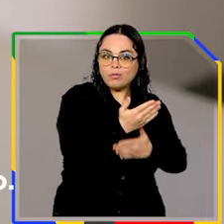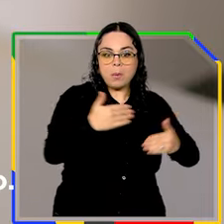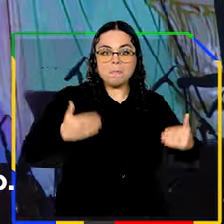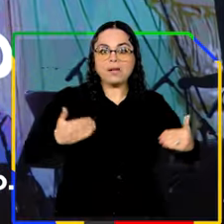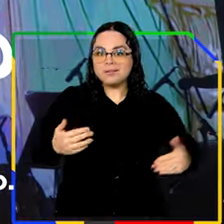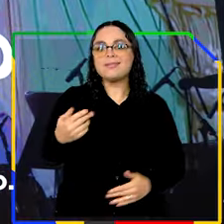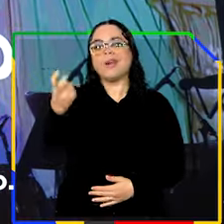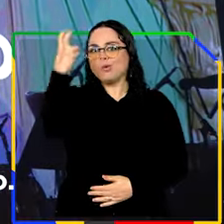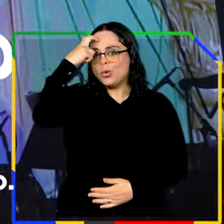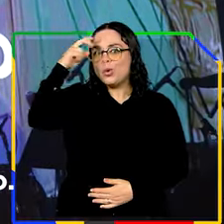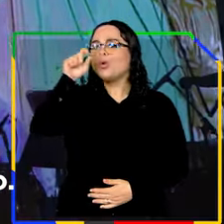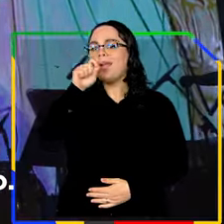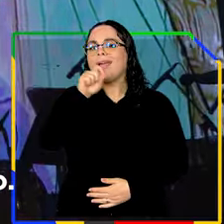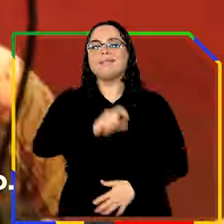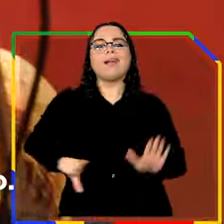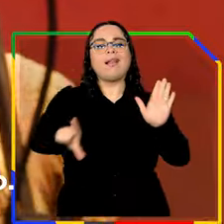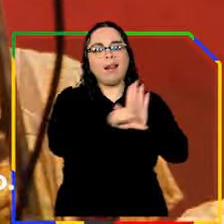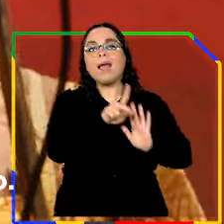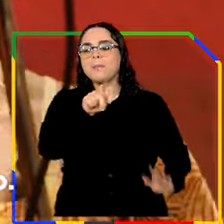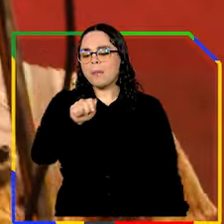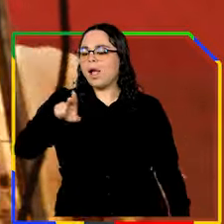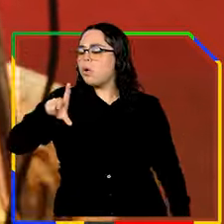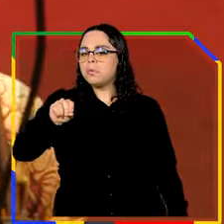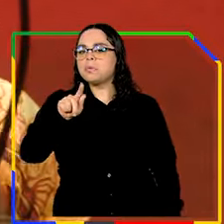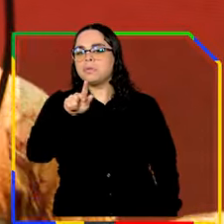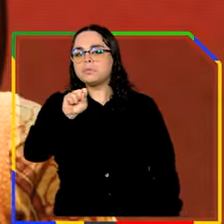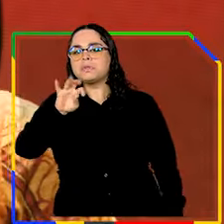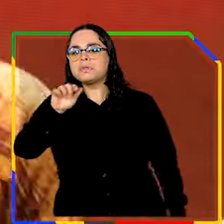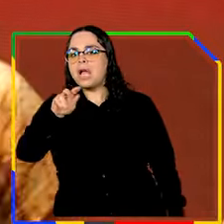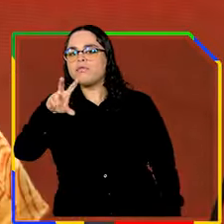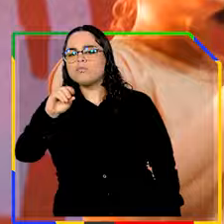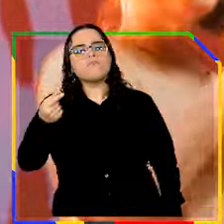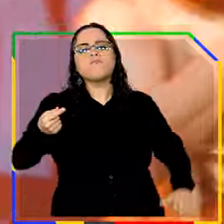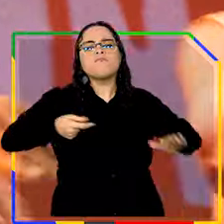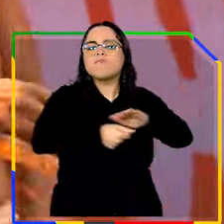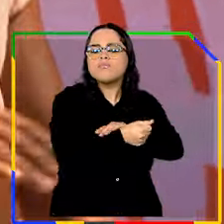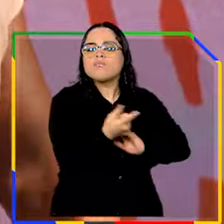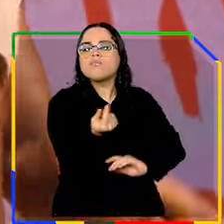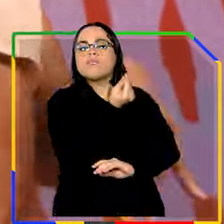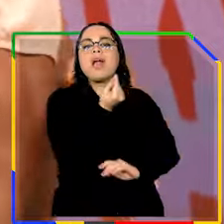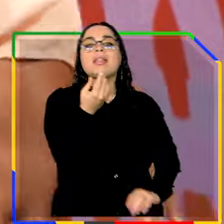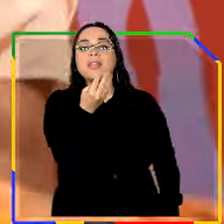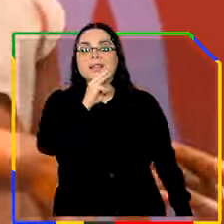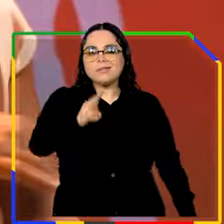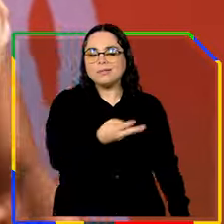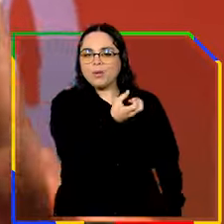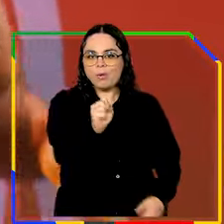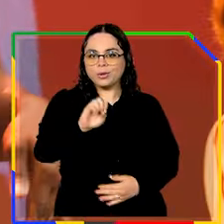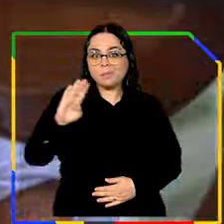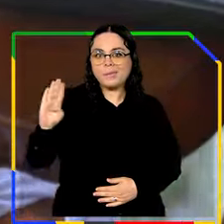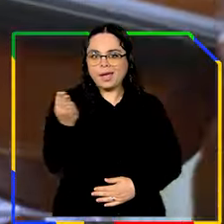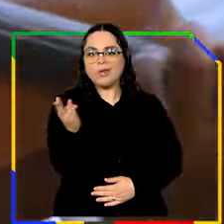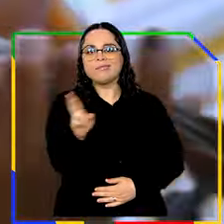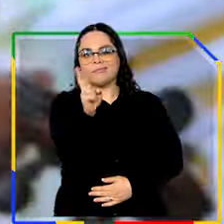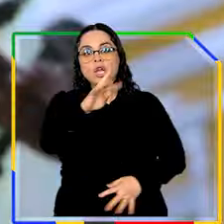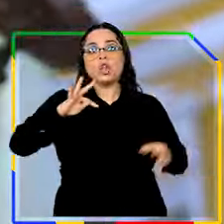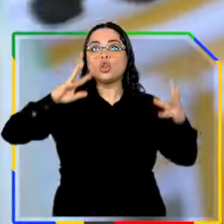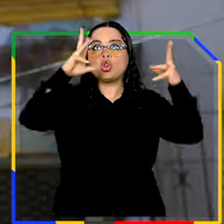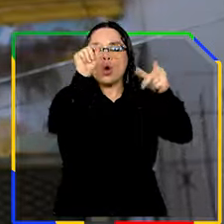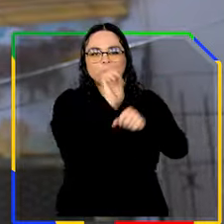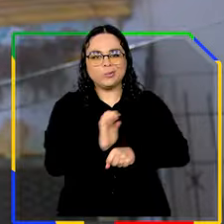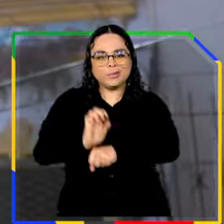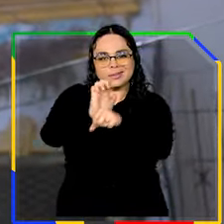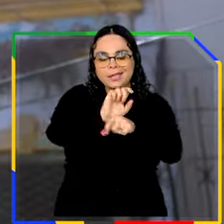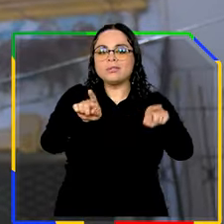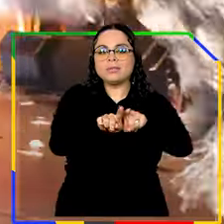Ministério da Cultura executou a lei Paulo Gustavo. Fizemos um repasse direto de 3,8 bilhões de reais para todos os